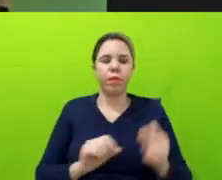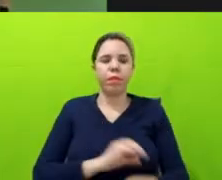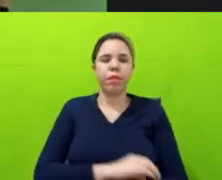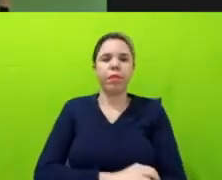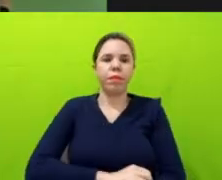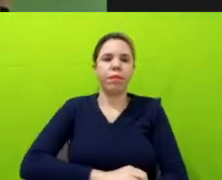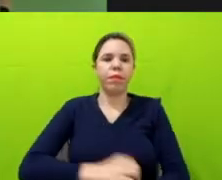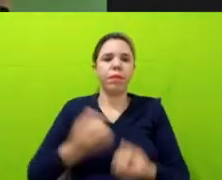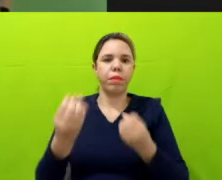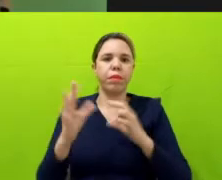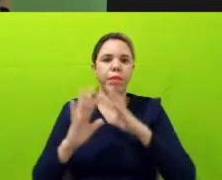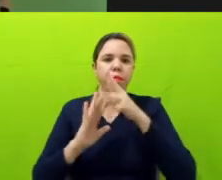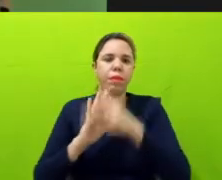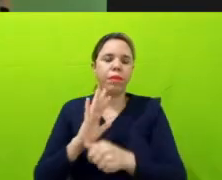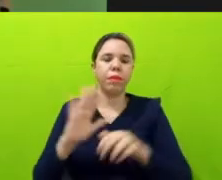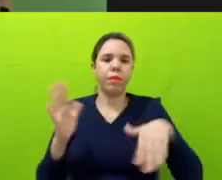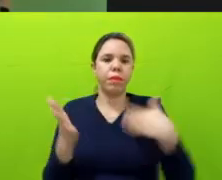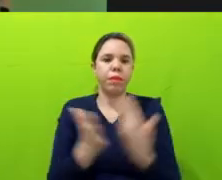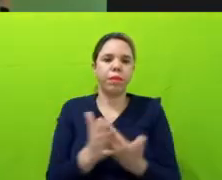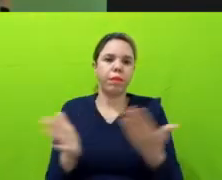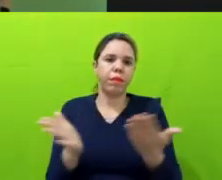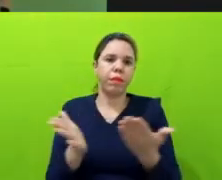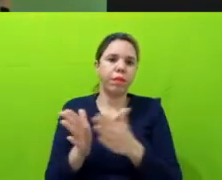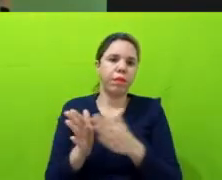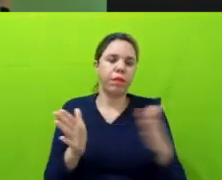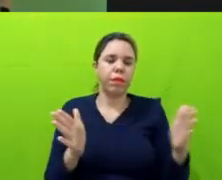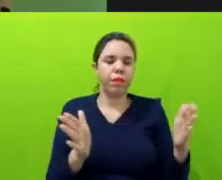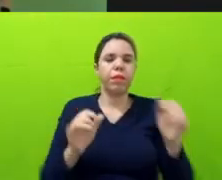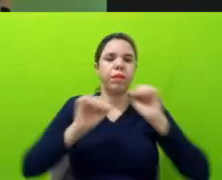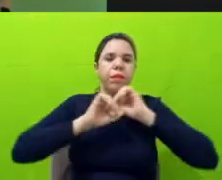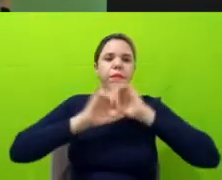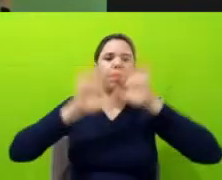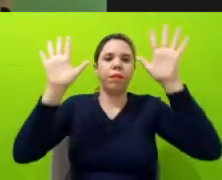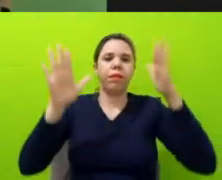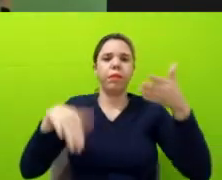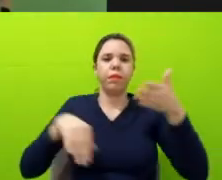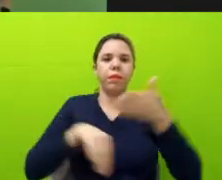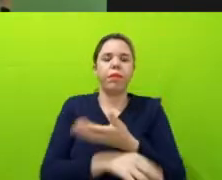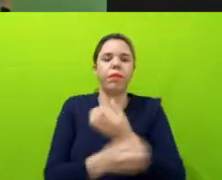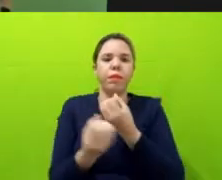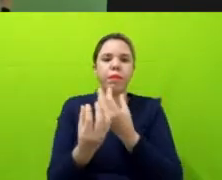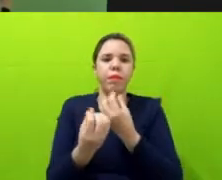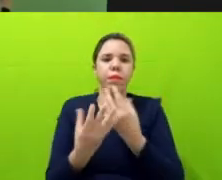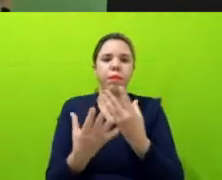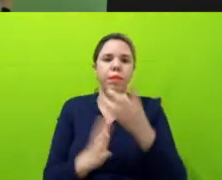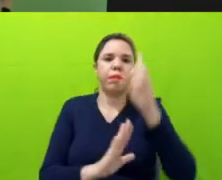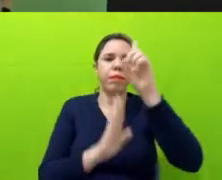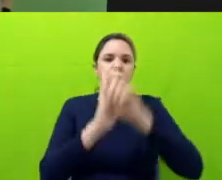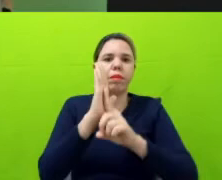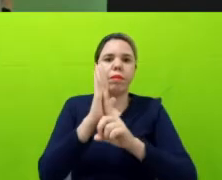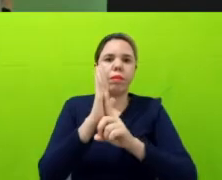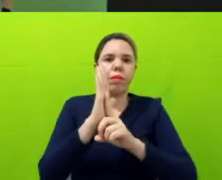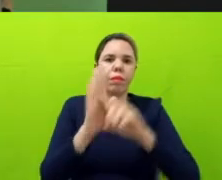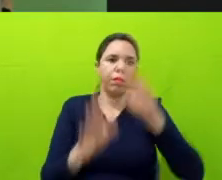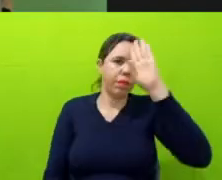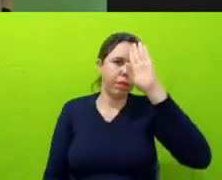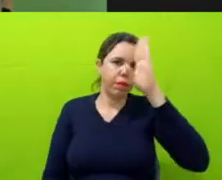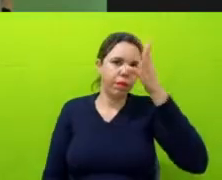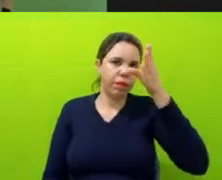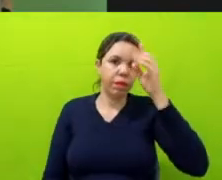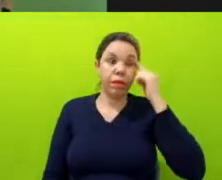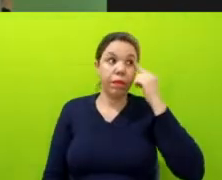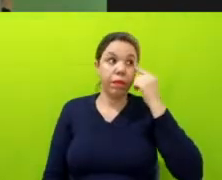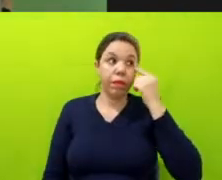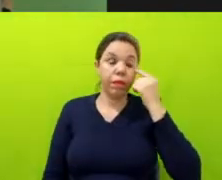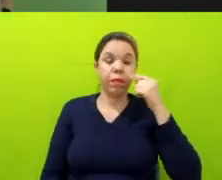ambientais, né, até agora foi pautado, né, a transparência e o acesso à informação com um direito fundamental, né, para a